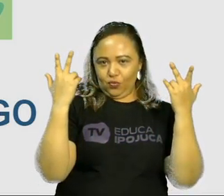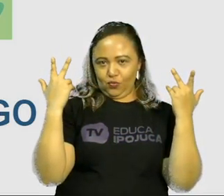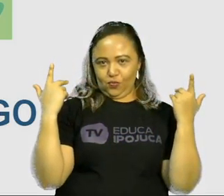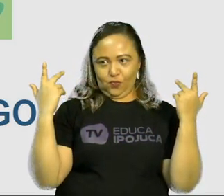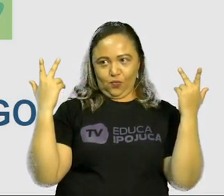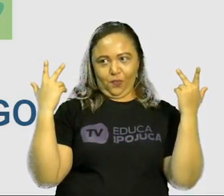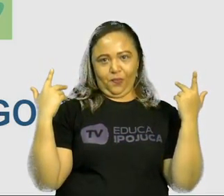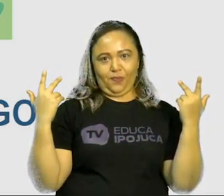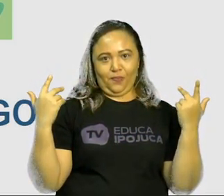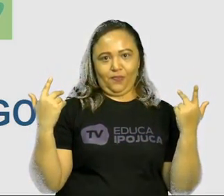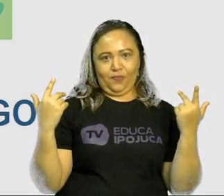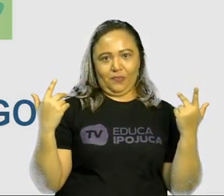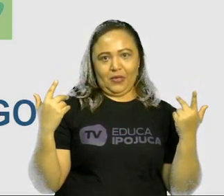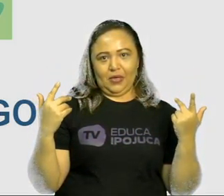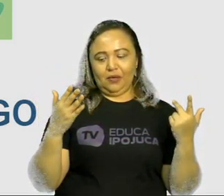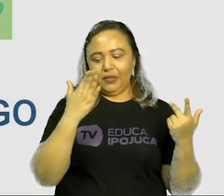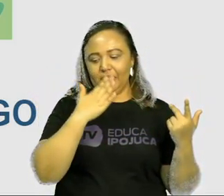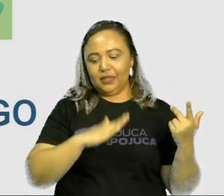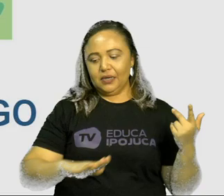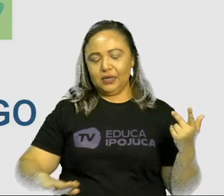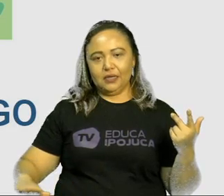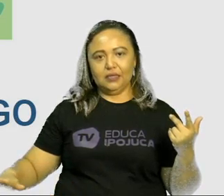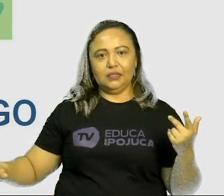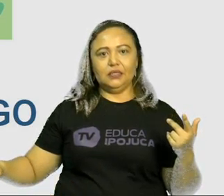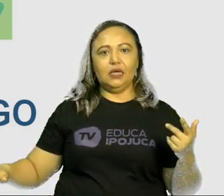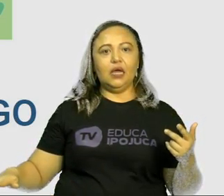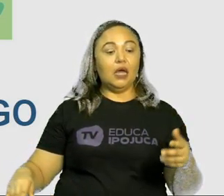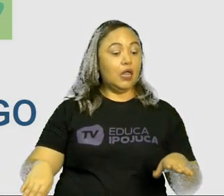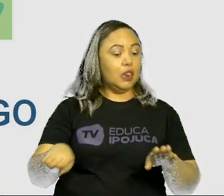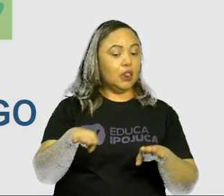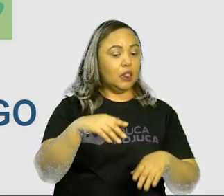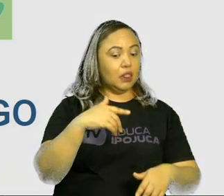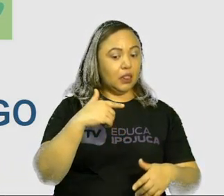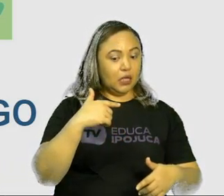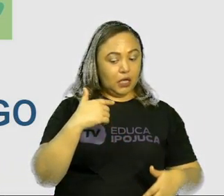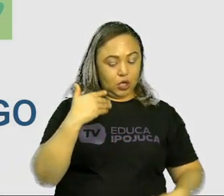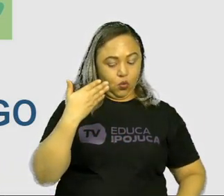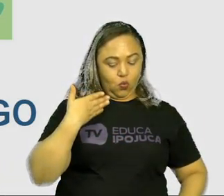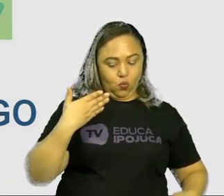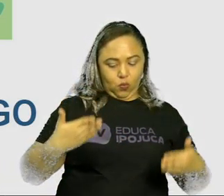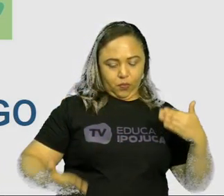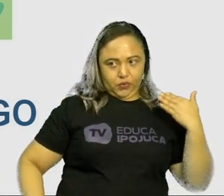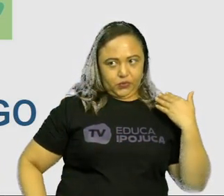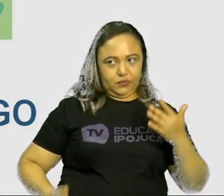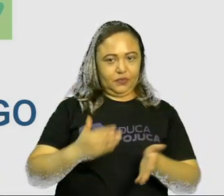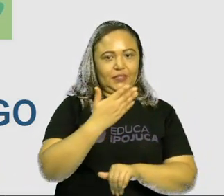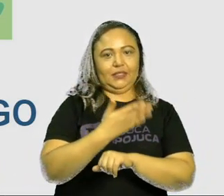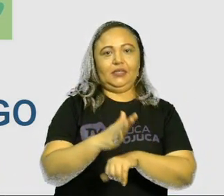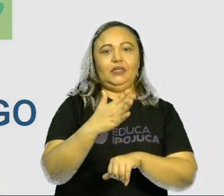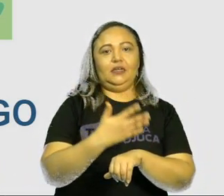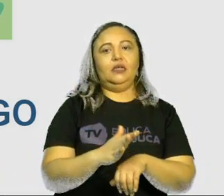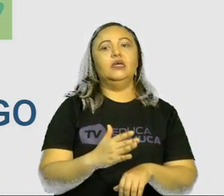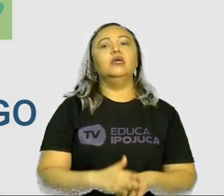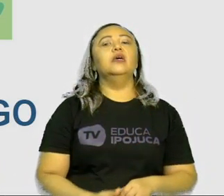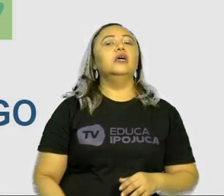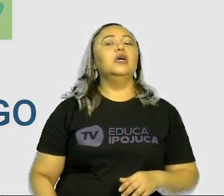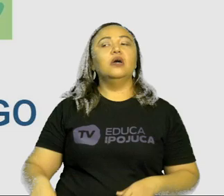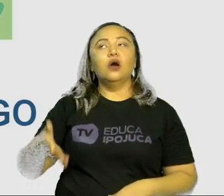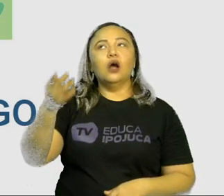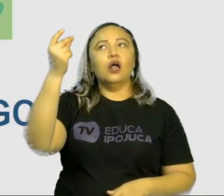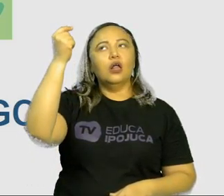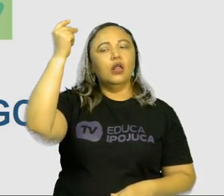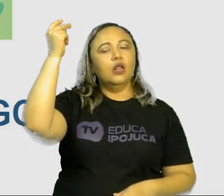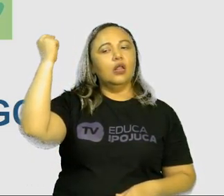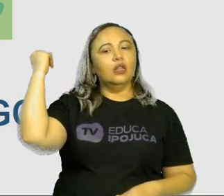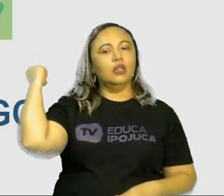com isso a gente vai trabalhando o nosso corpo. São parte da cultura e foram criados pelas pessoas ao